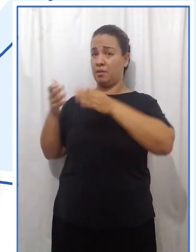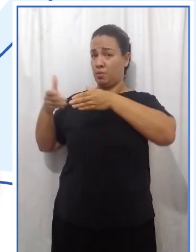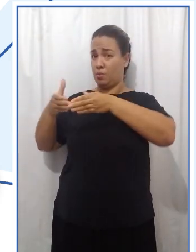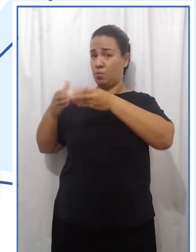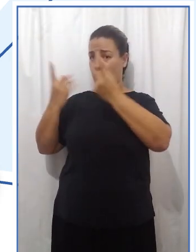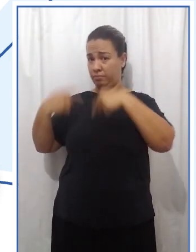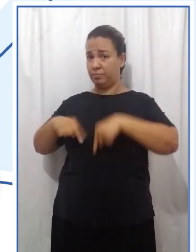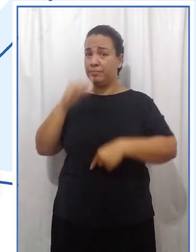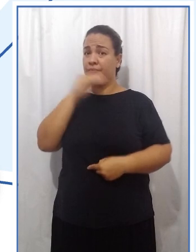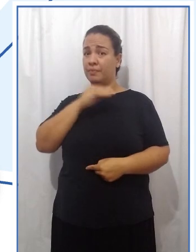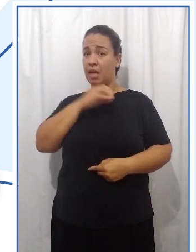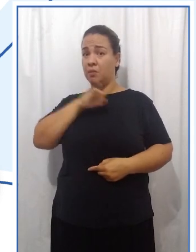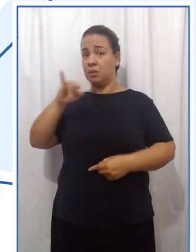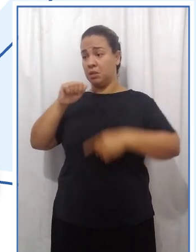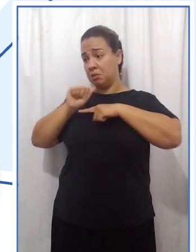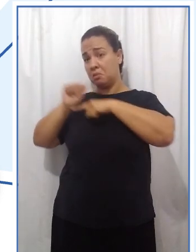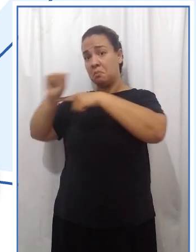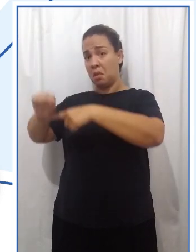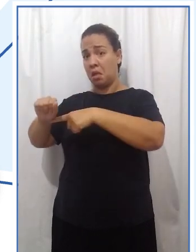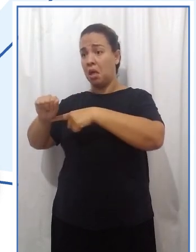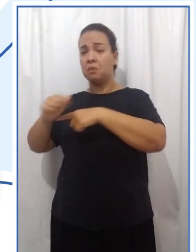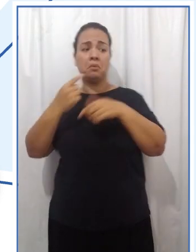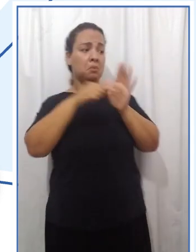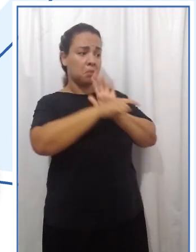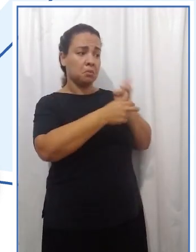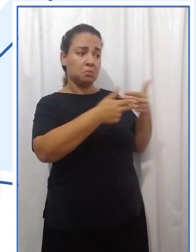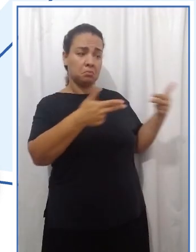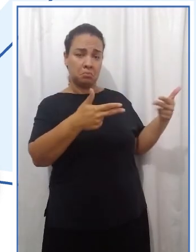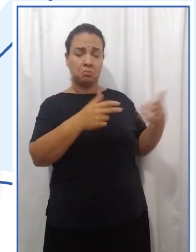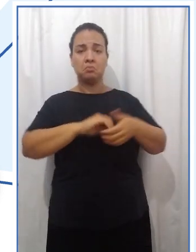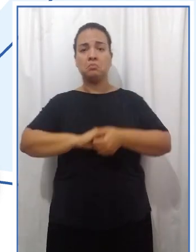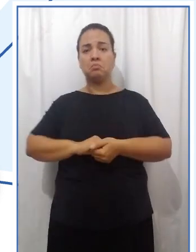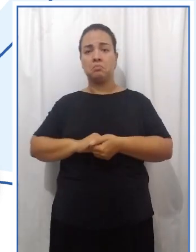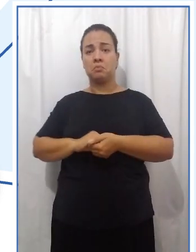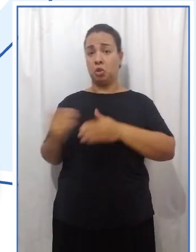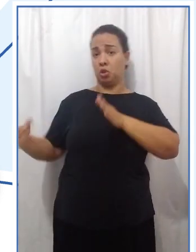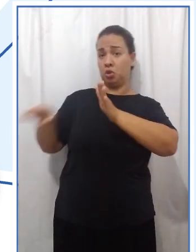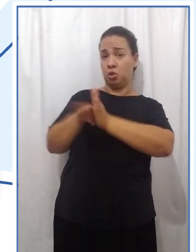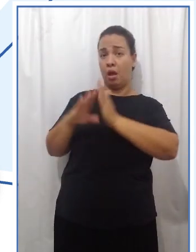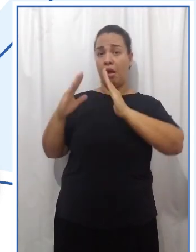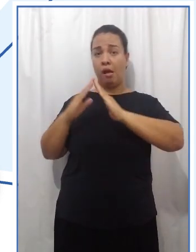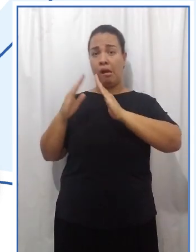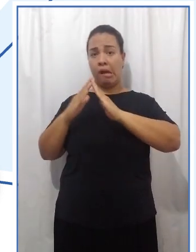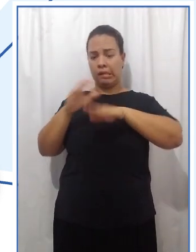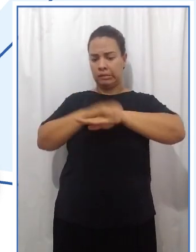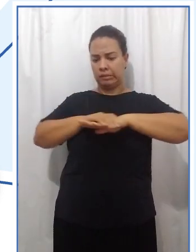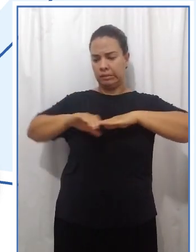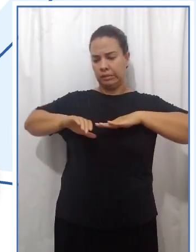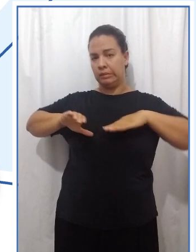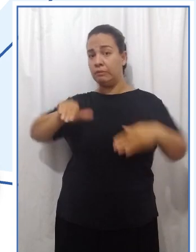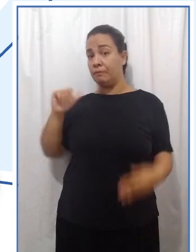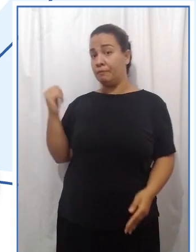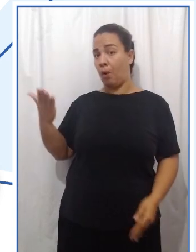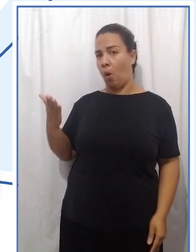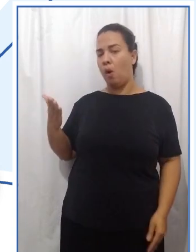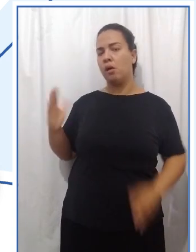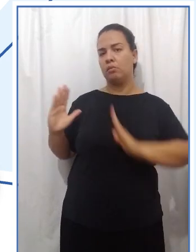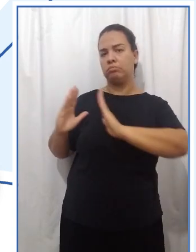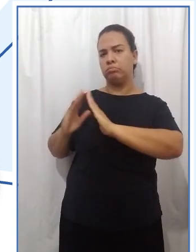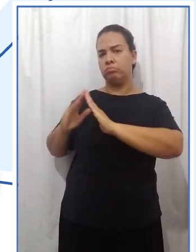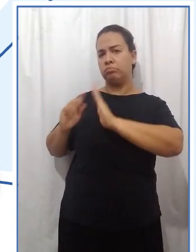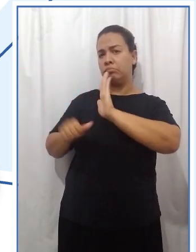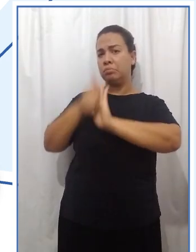risco na minha família, então quando eu vou ao mercado para mim, eu também vou ao mercado para eles. Ao chegar em casa, deixar os sapatos do lado de fora